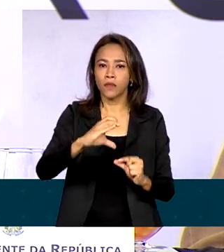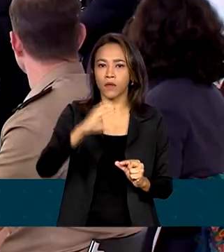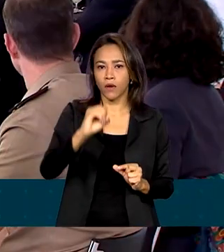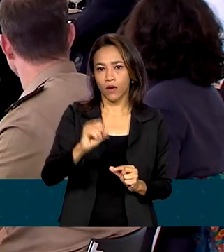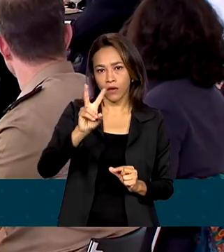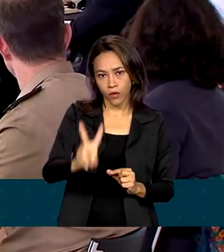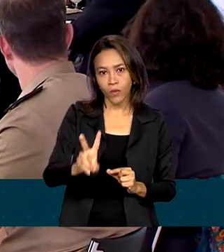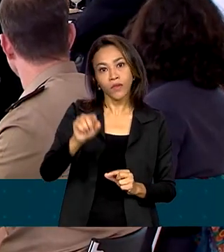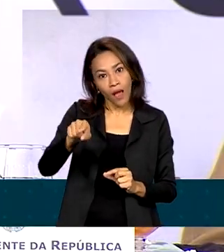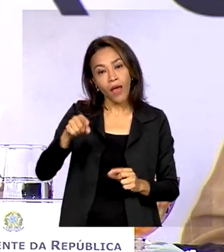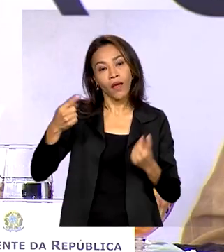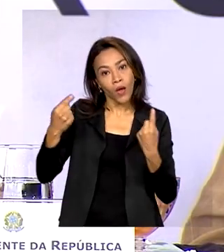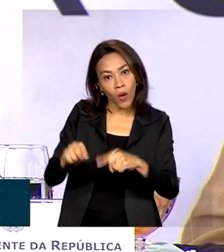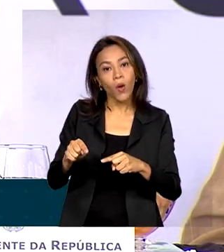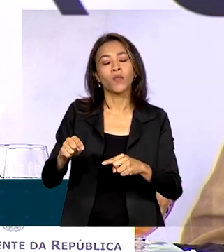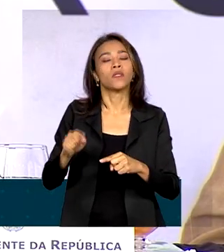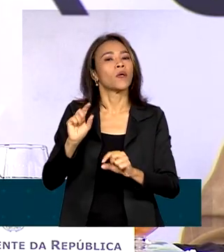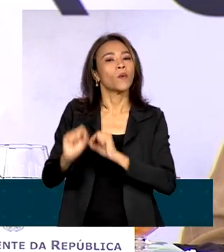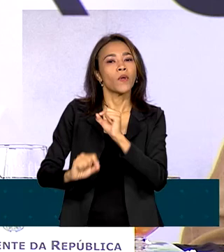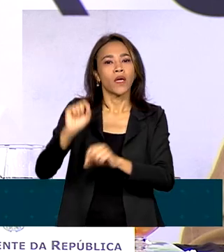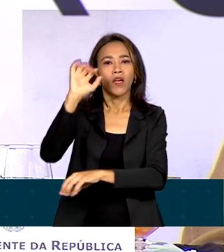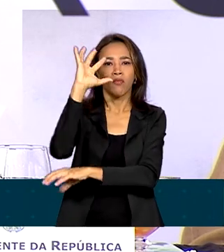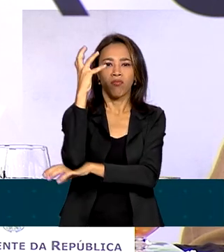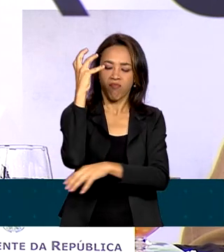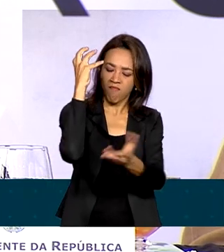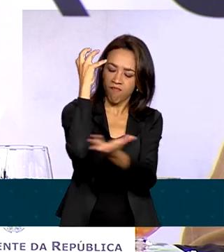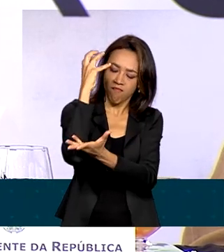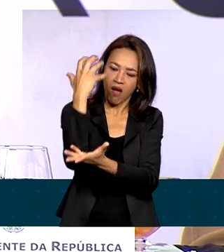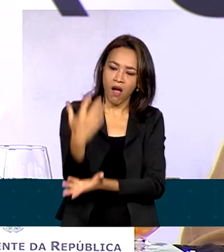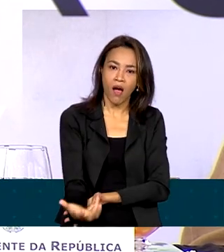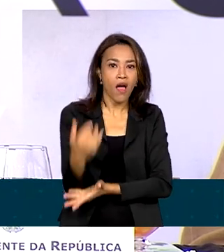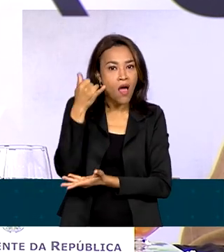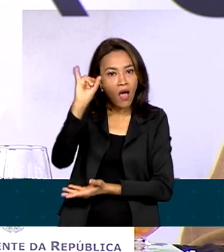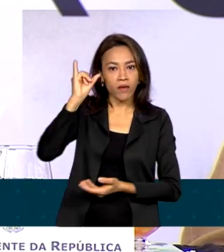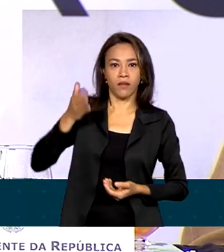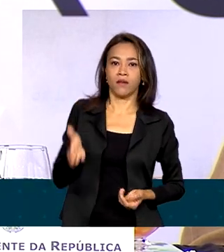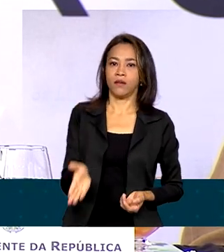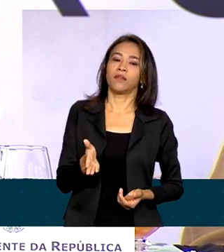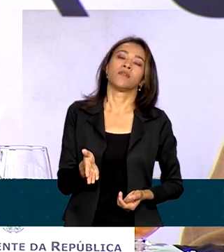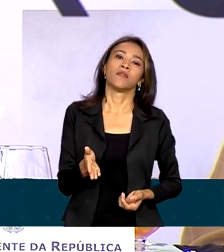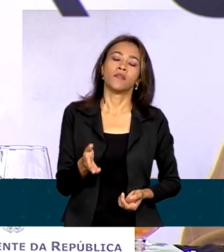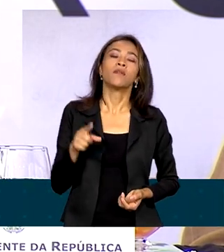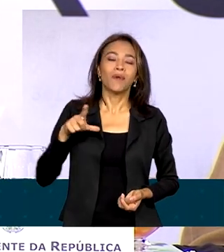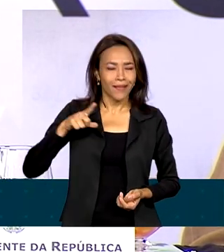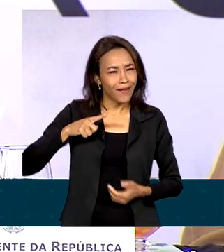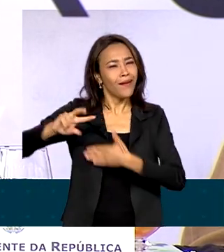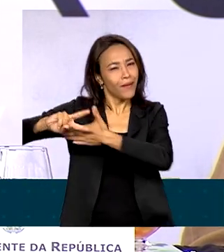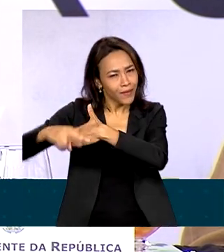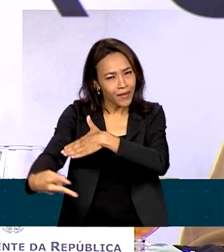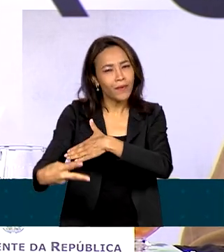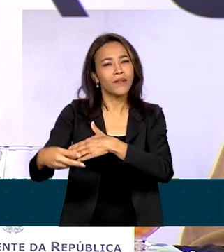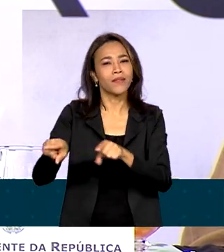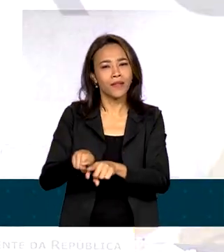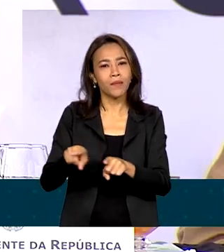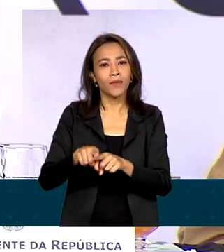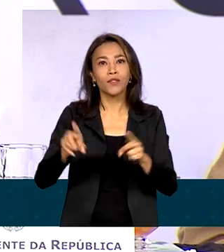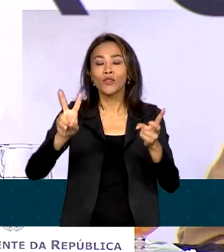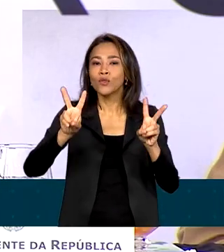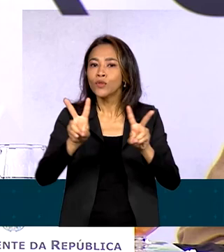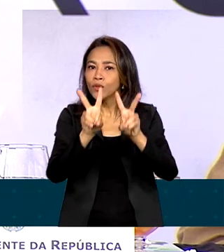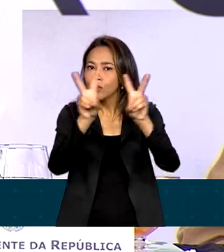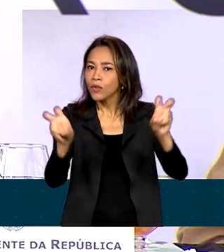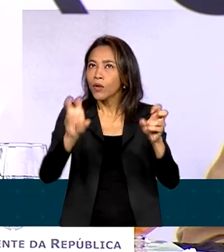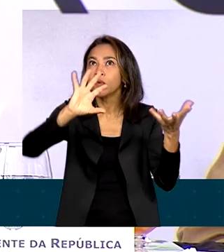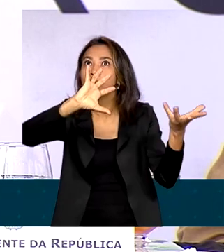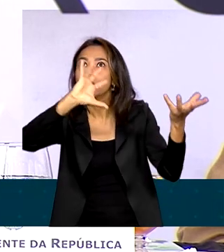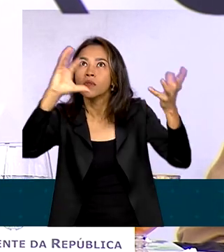combater o desmatamento. Isso vai ter consequências de Natura no combate às mudanças climáticas. Isso tem